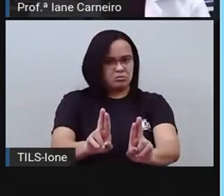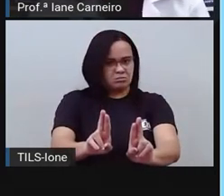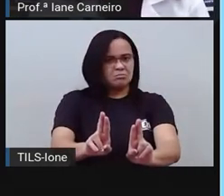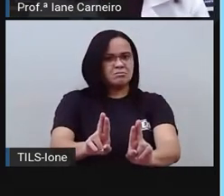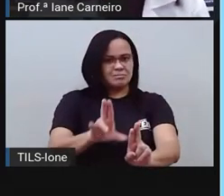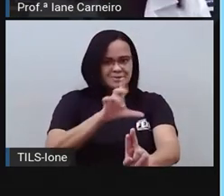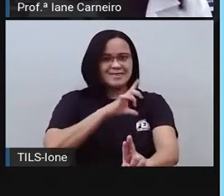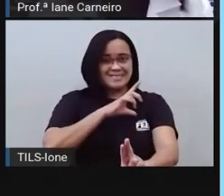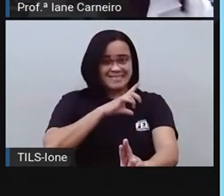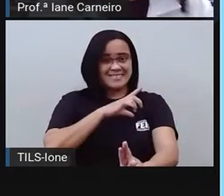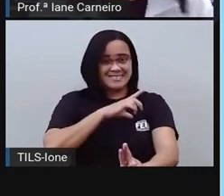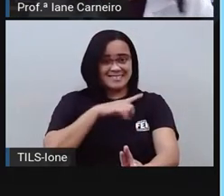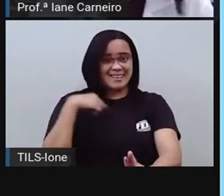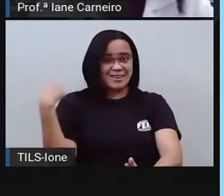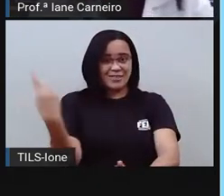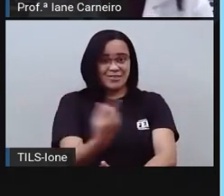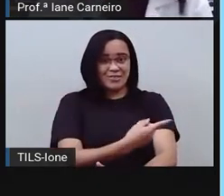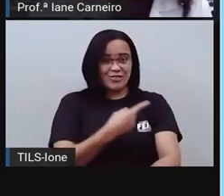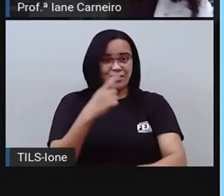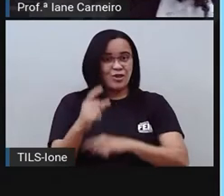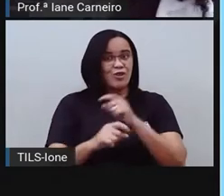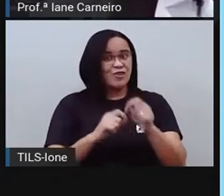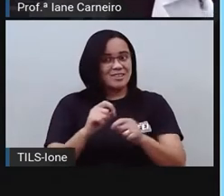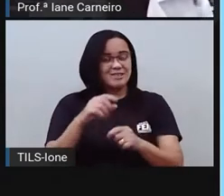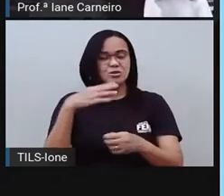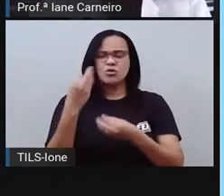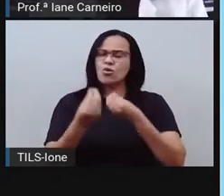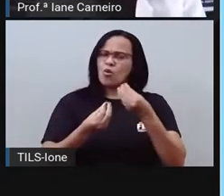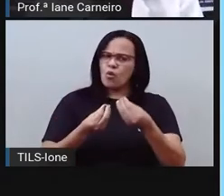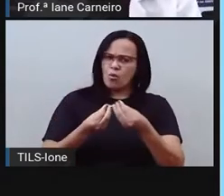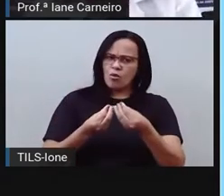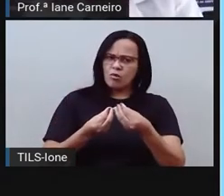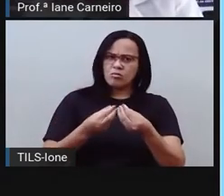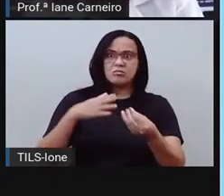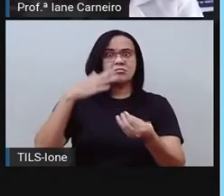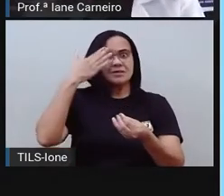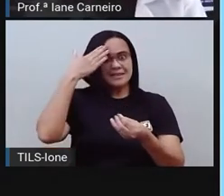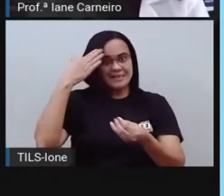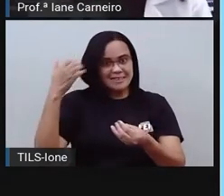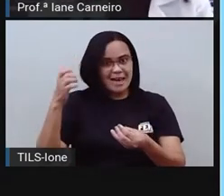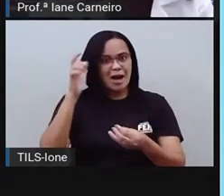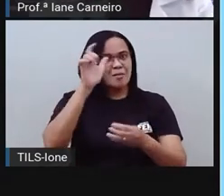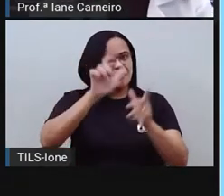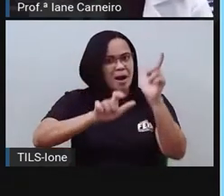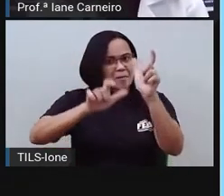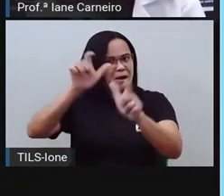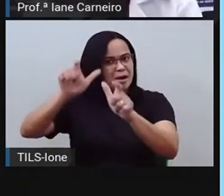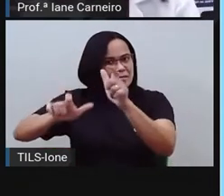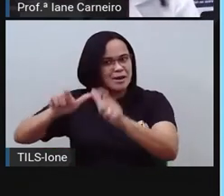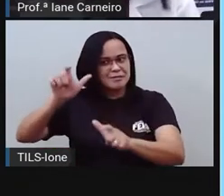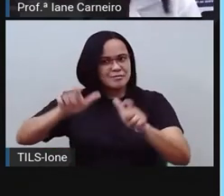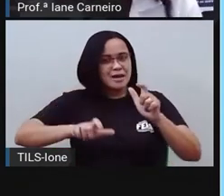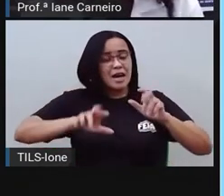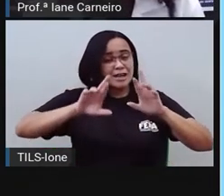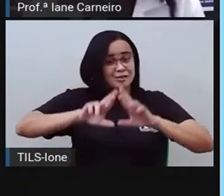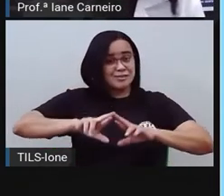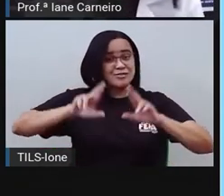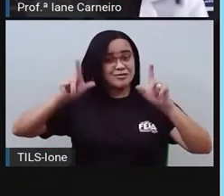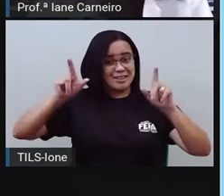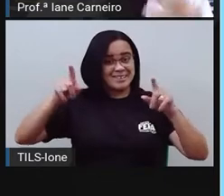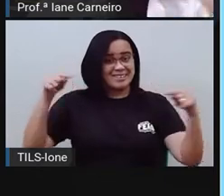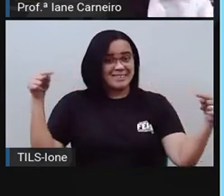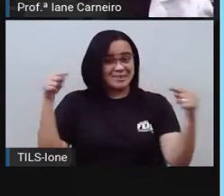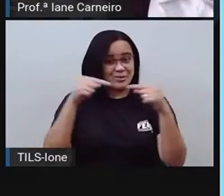a gente entendendo que nós não somos, somos iguais, né, que nós somos diferentes e que por isso é preciso haver o respeito.